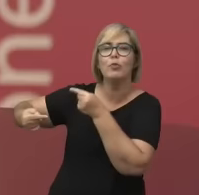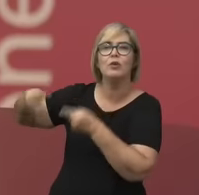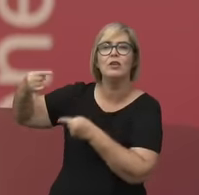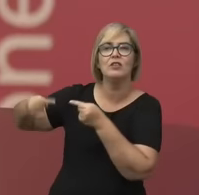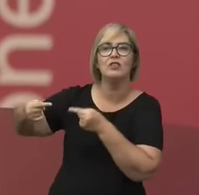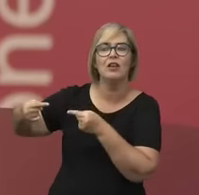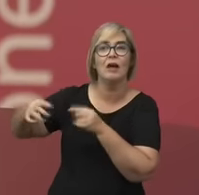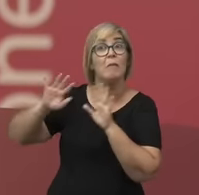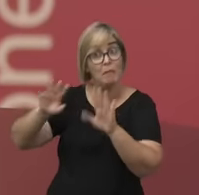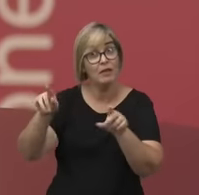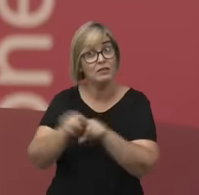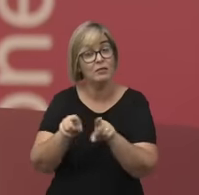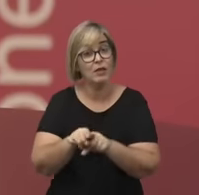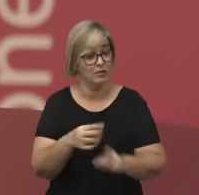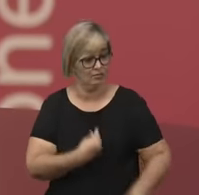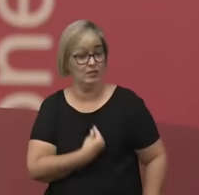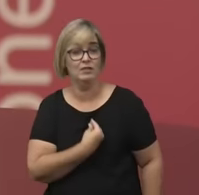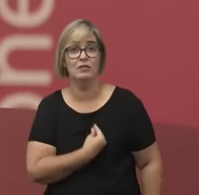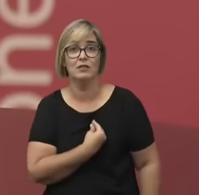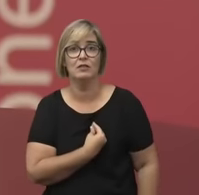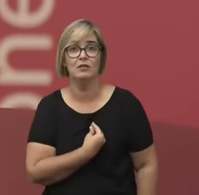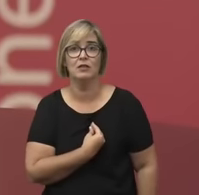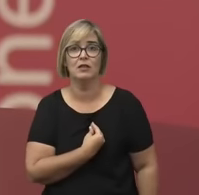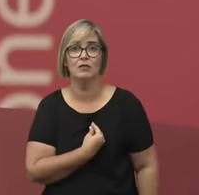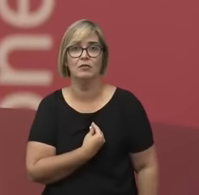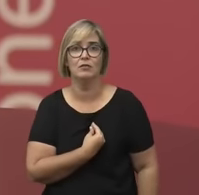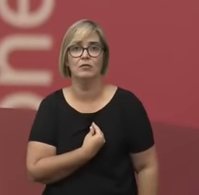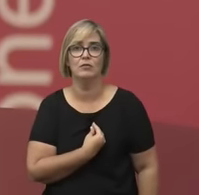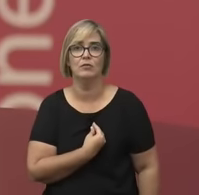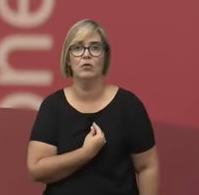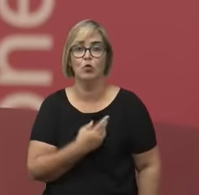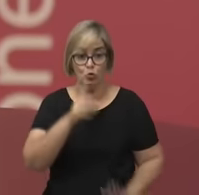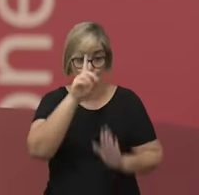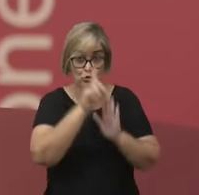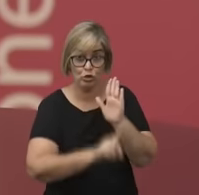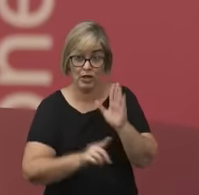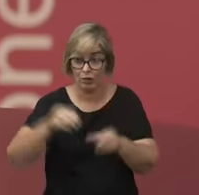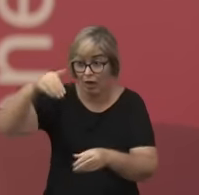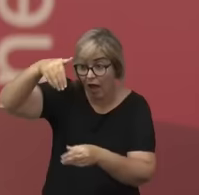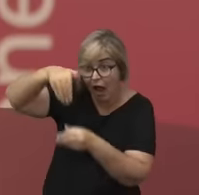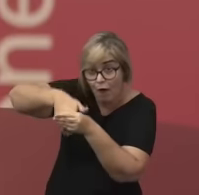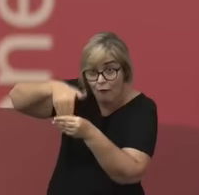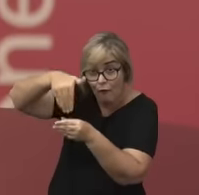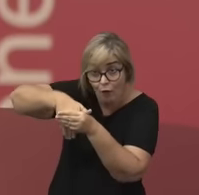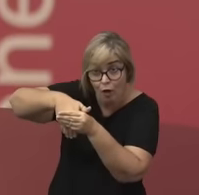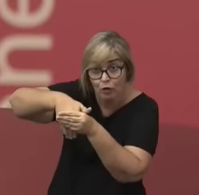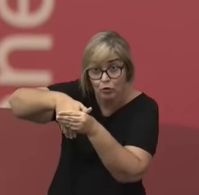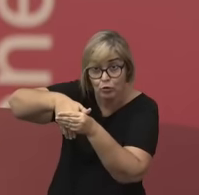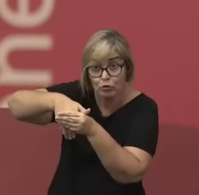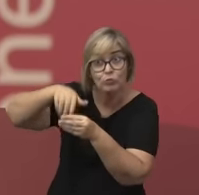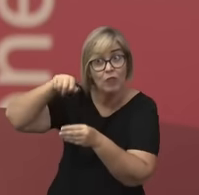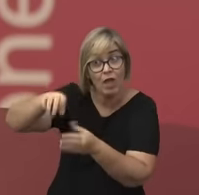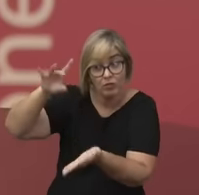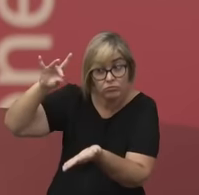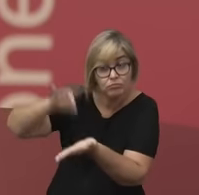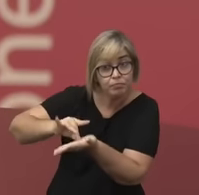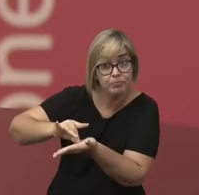E aí, só para dar a evidência de que o sufrágio, o direito ao voto é uma questão existencial,